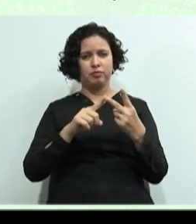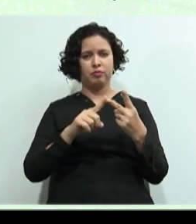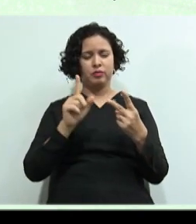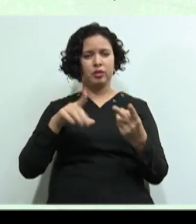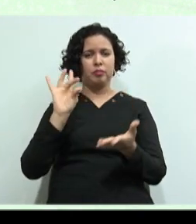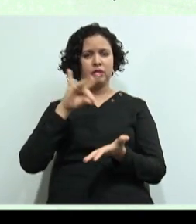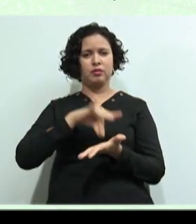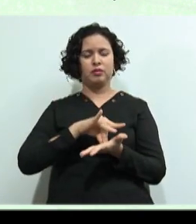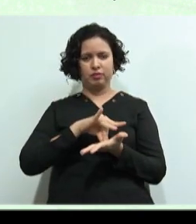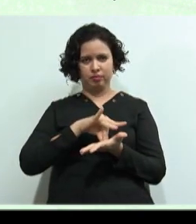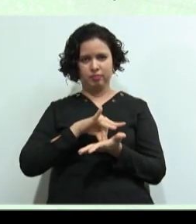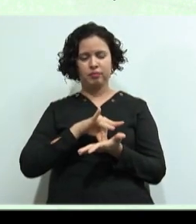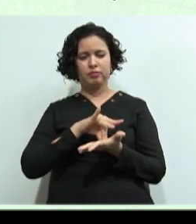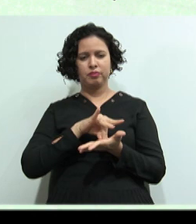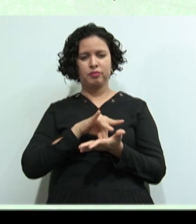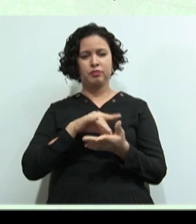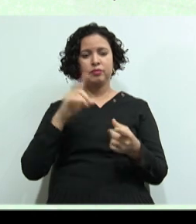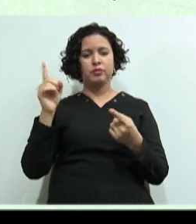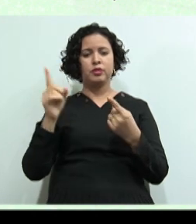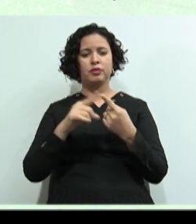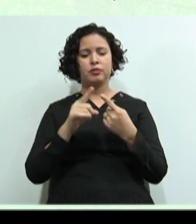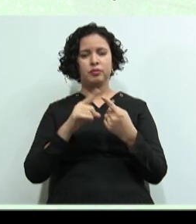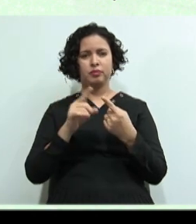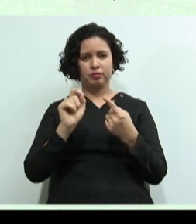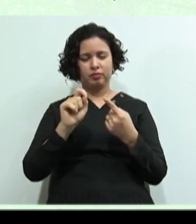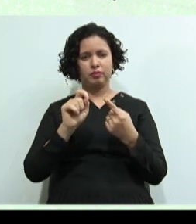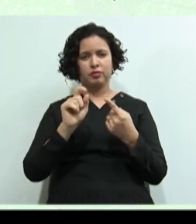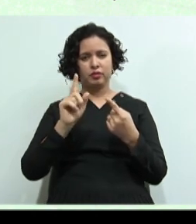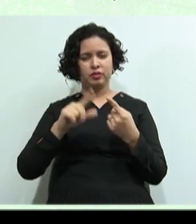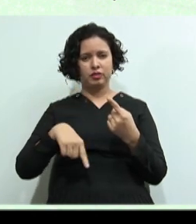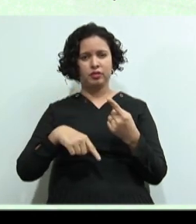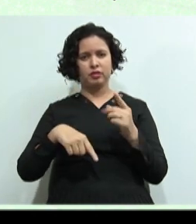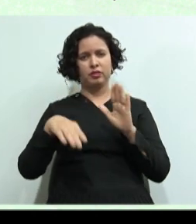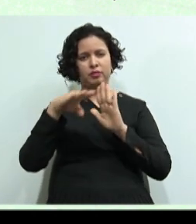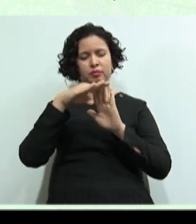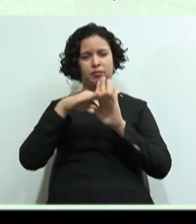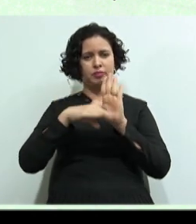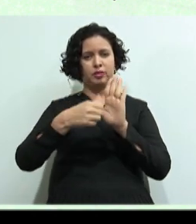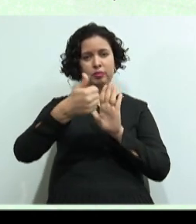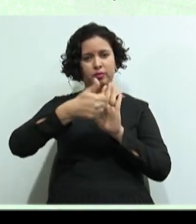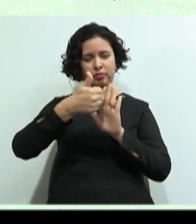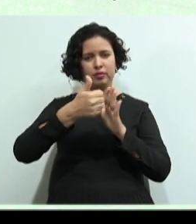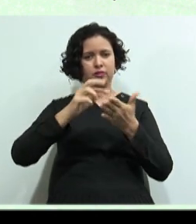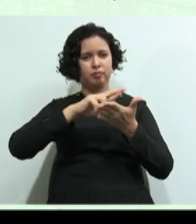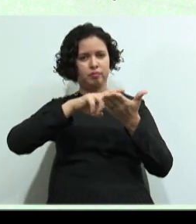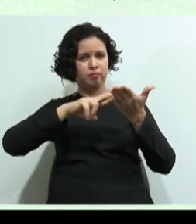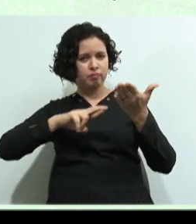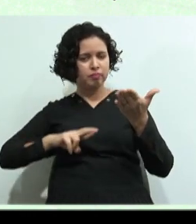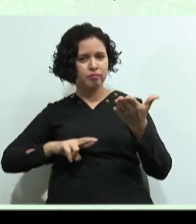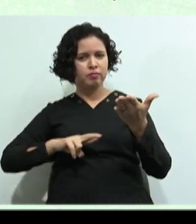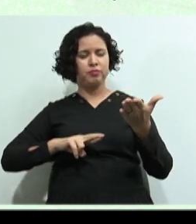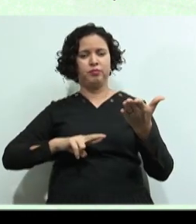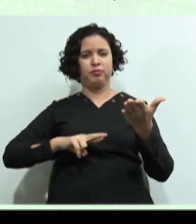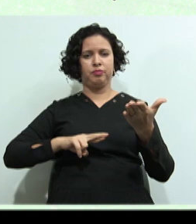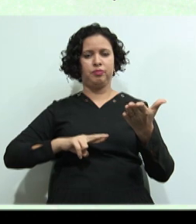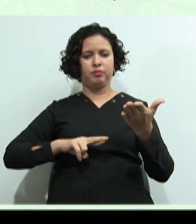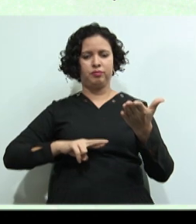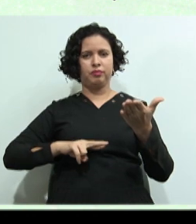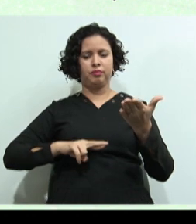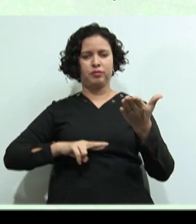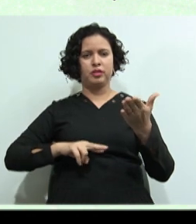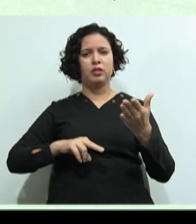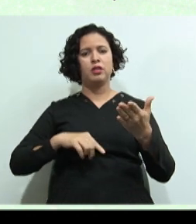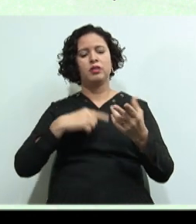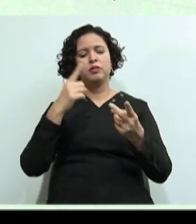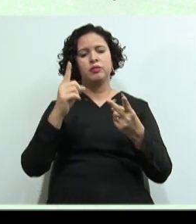presencial A primeira avaliação Vai ser na primeira unidade Que vai ser uma resenha Com valor de 20 pontos A segunda